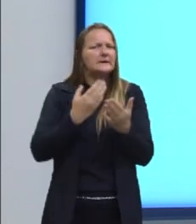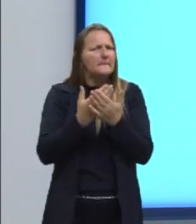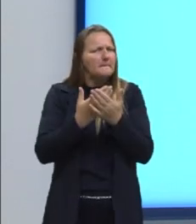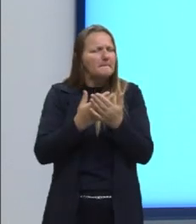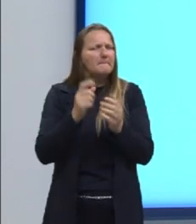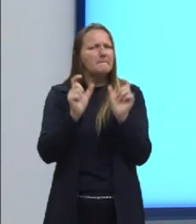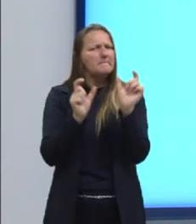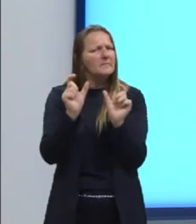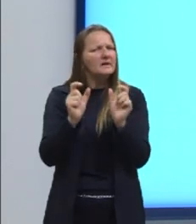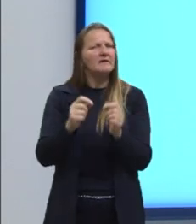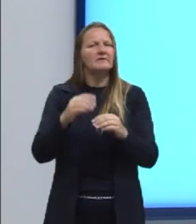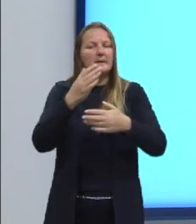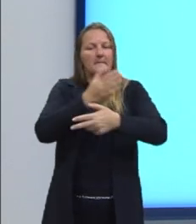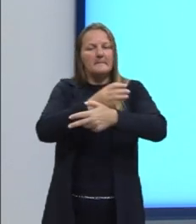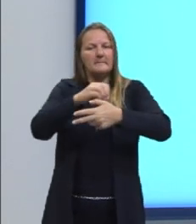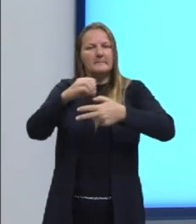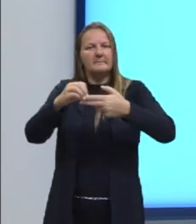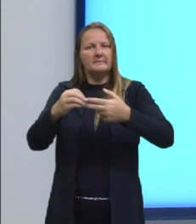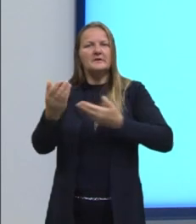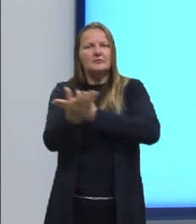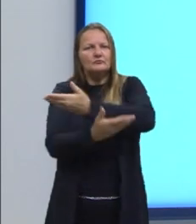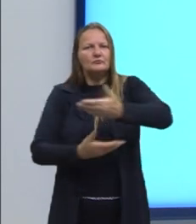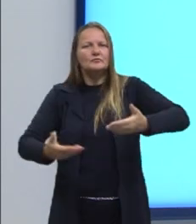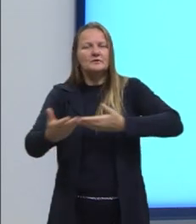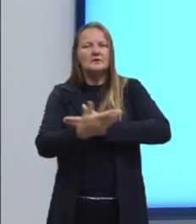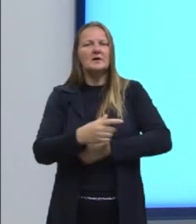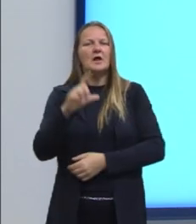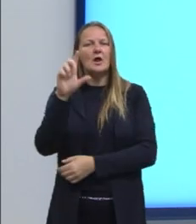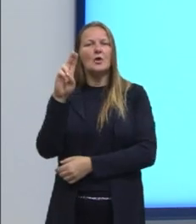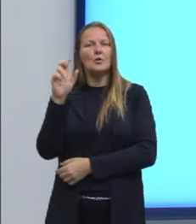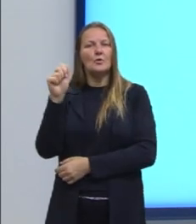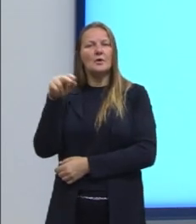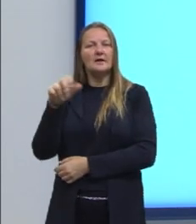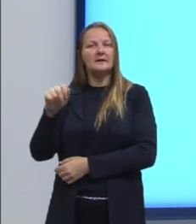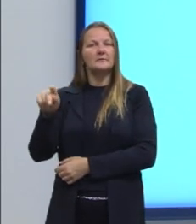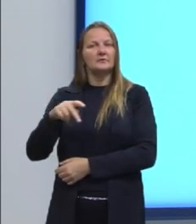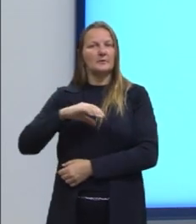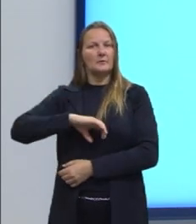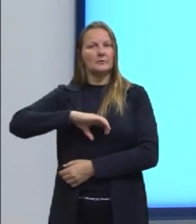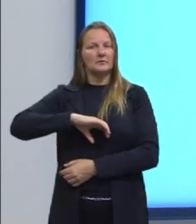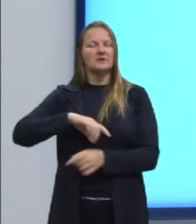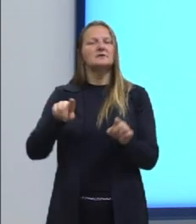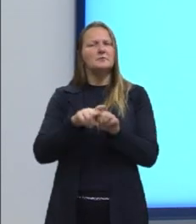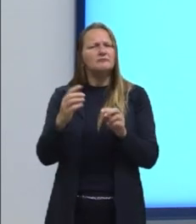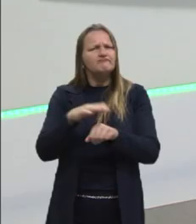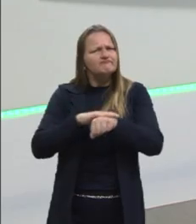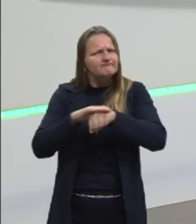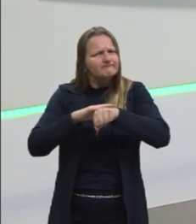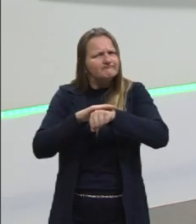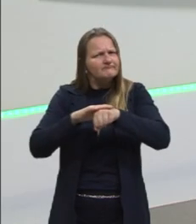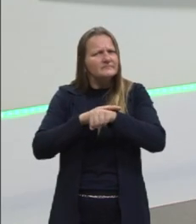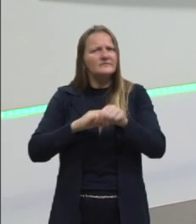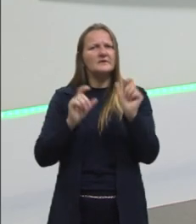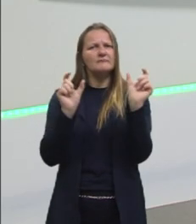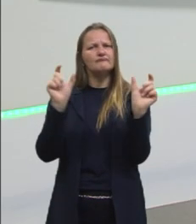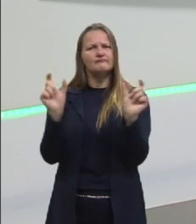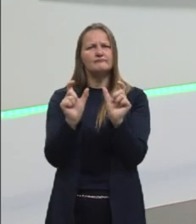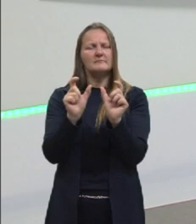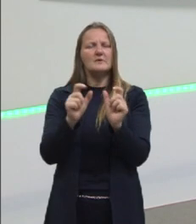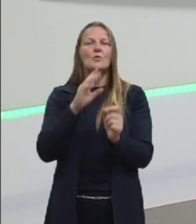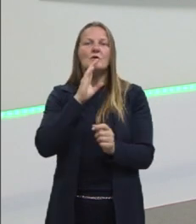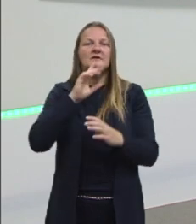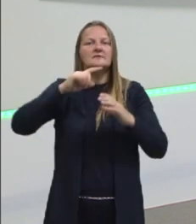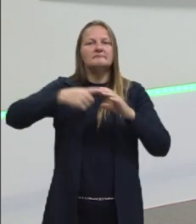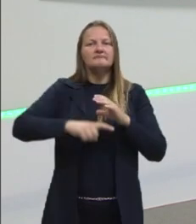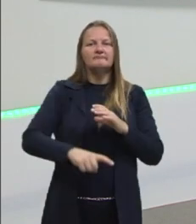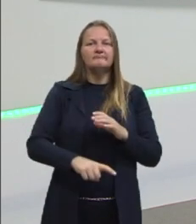aula do pré-Enem, que nós compartilhamos com a prof. Luana, de português, nós falamos dessa questão das linguagens.